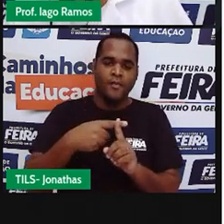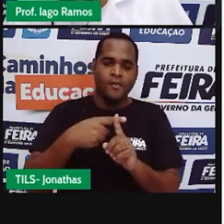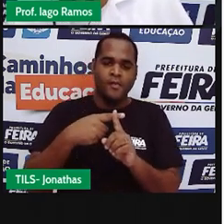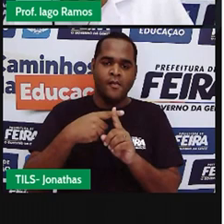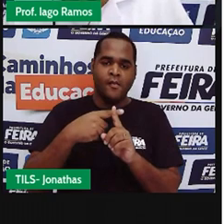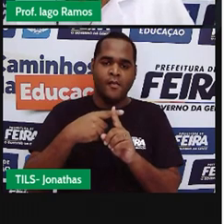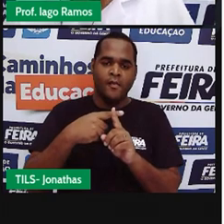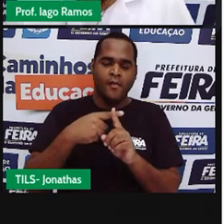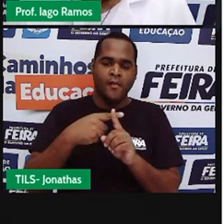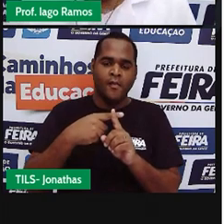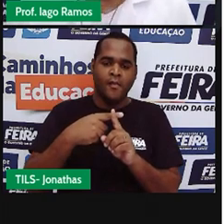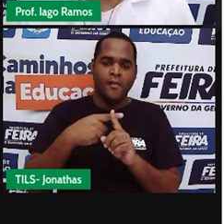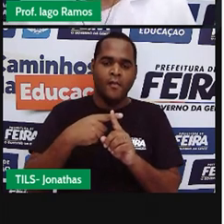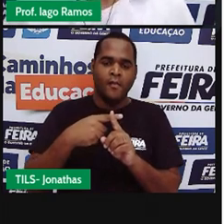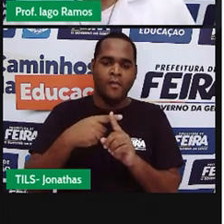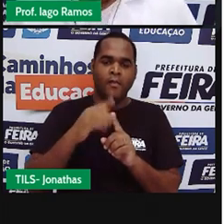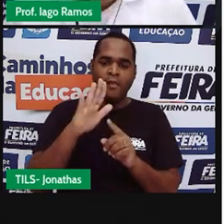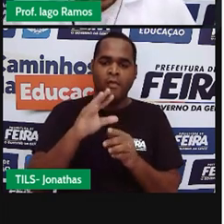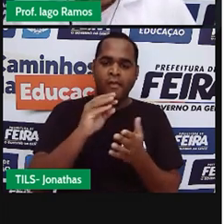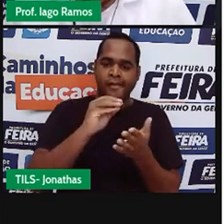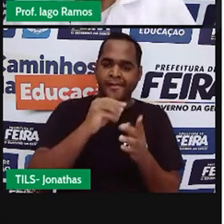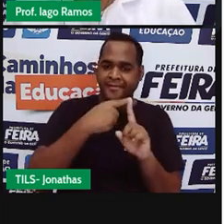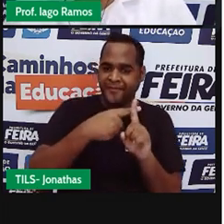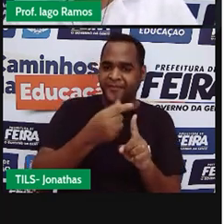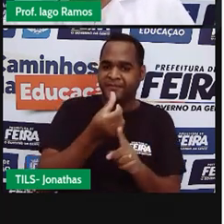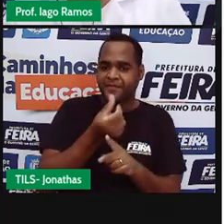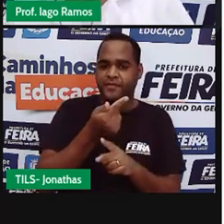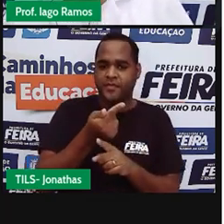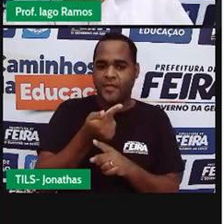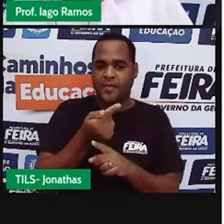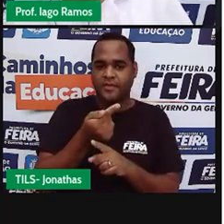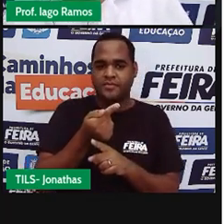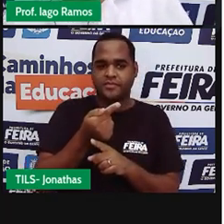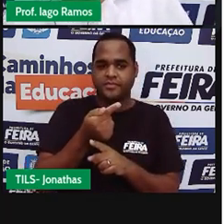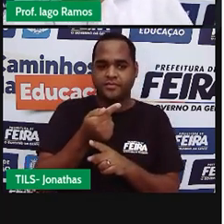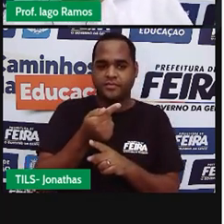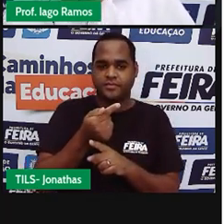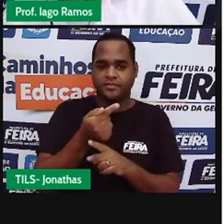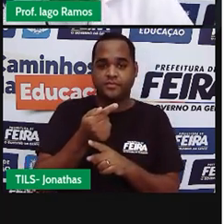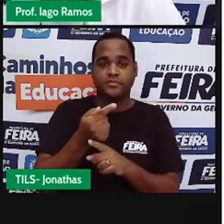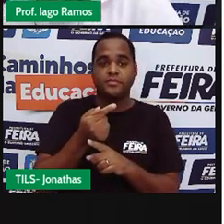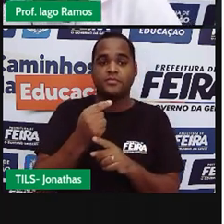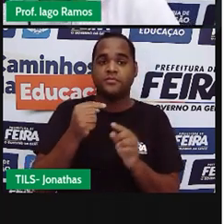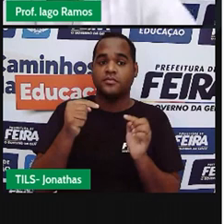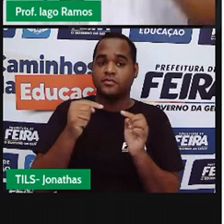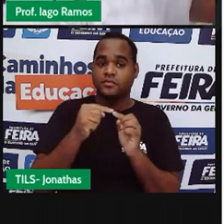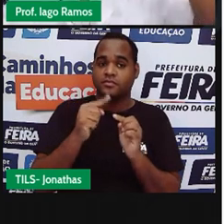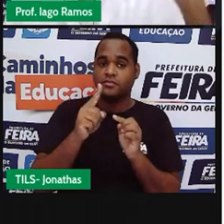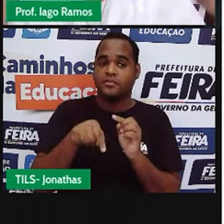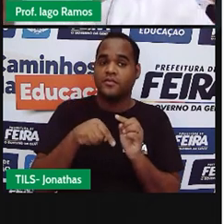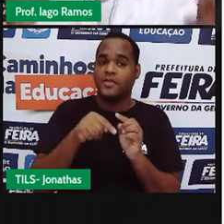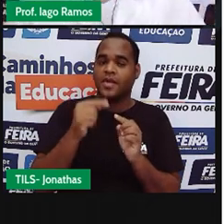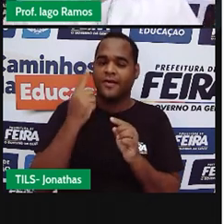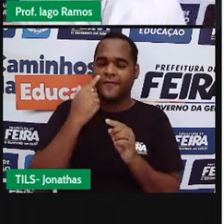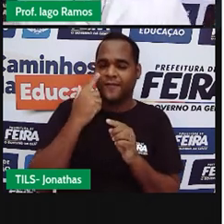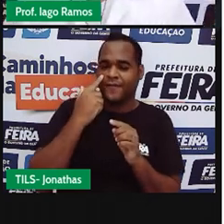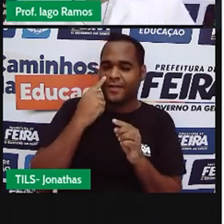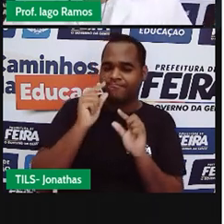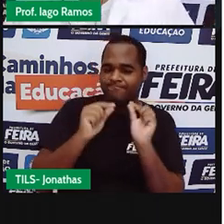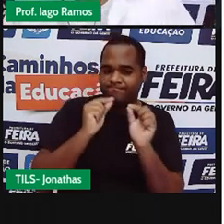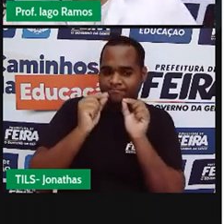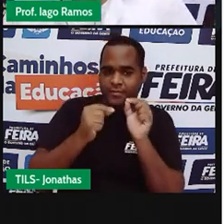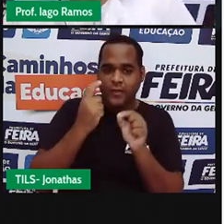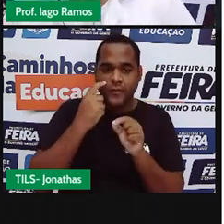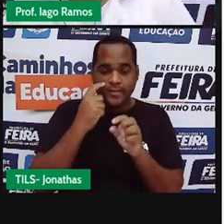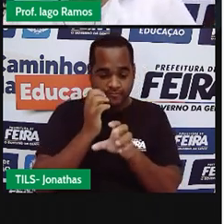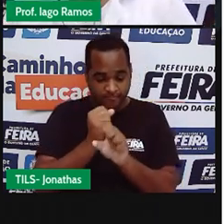mais o ângulo 67. e isso vai ser igual. Eu vou até esperar você usar